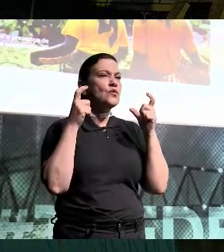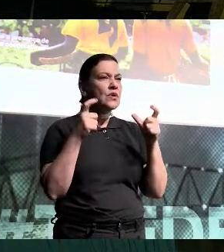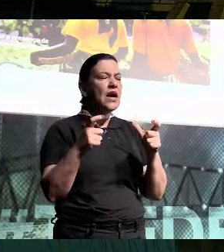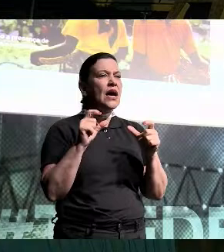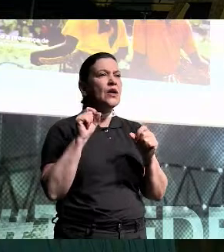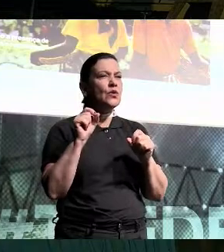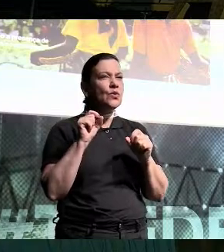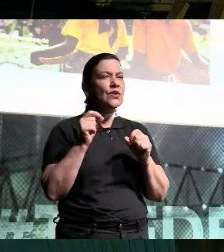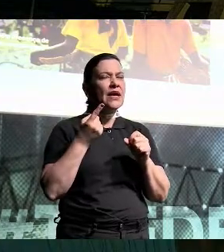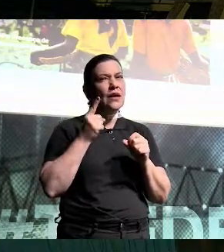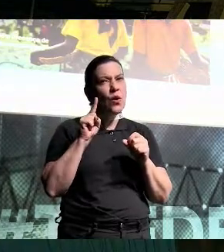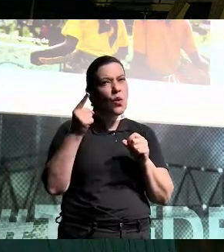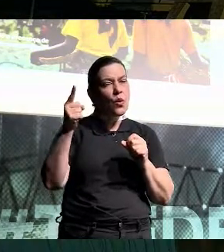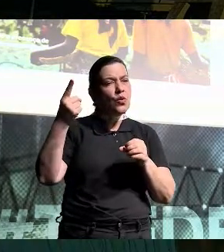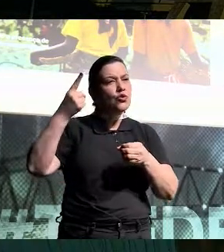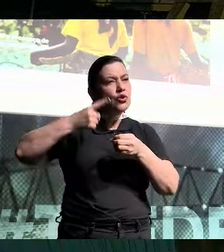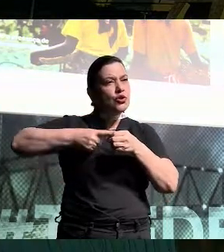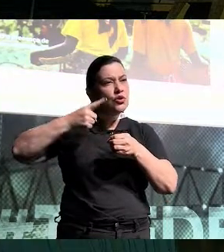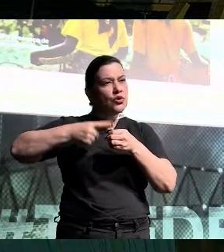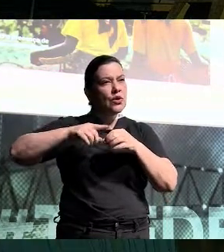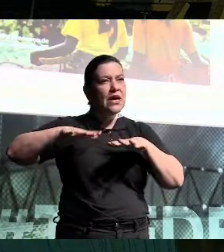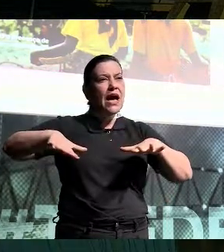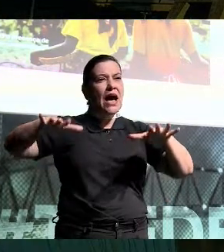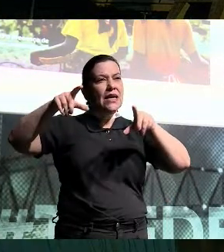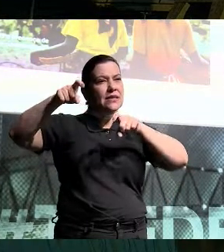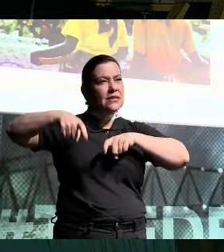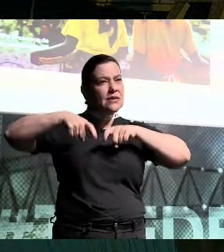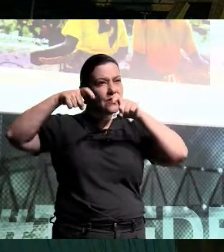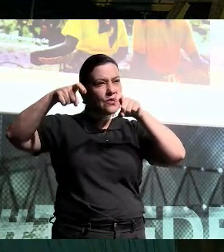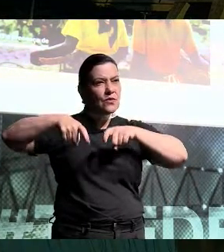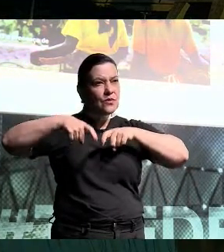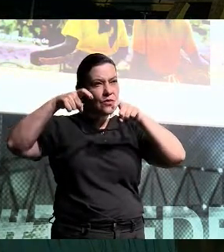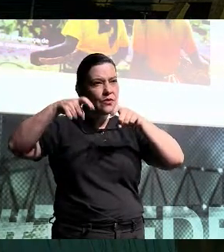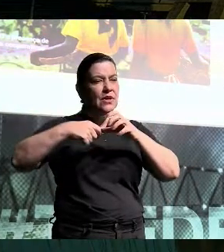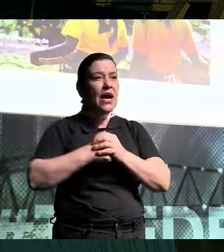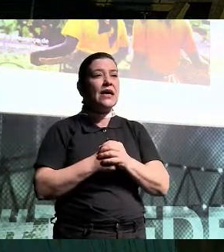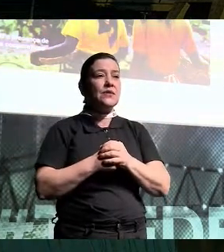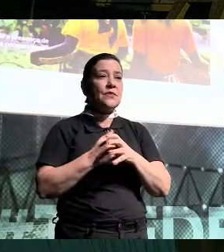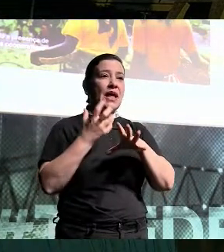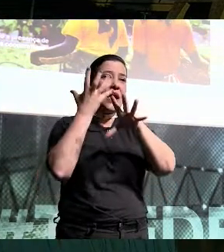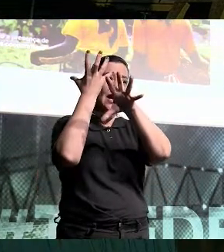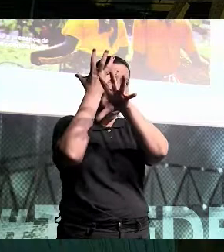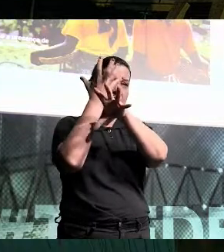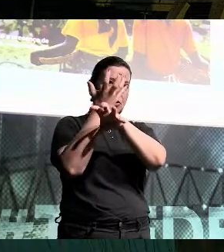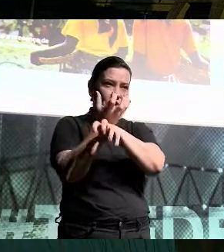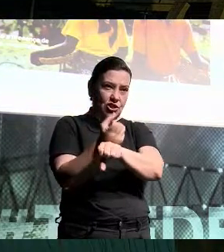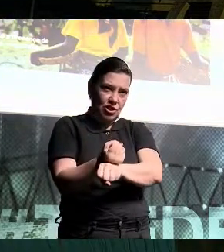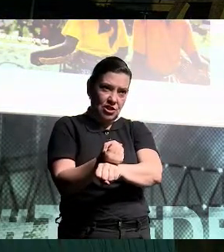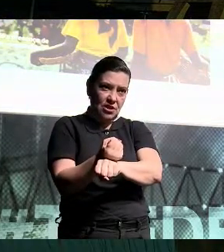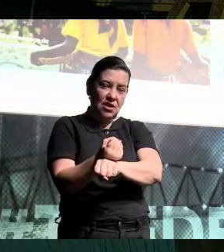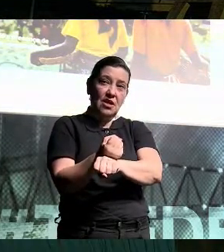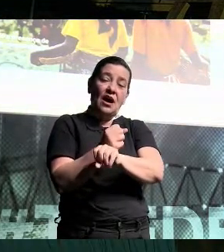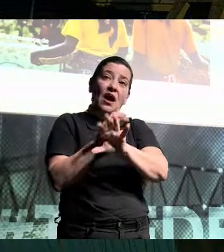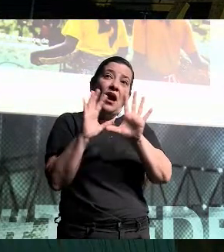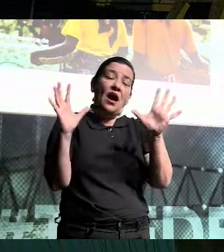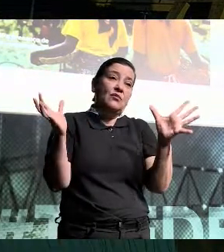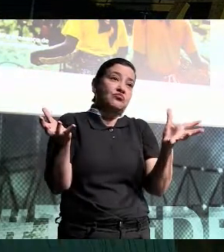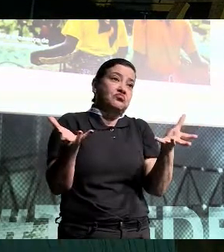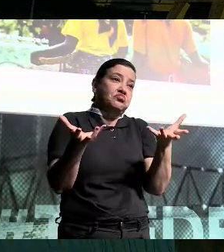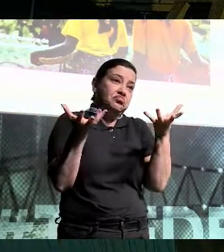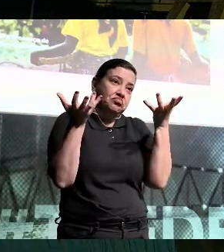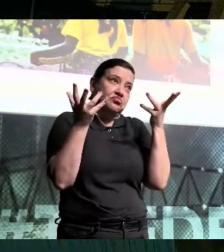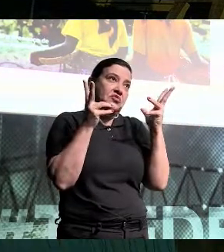território mais no interior. A gente foi para áreas rurais, a gente foi para o bioma da Caatinga. Não é um bioma tão glamuroso quanto